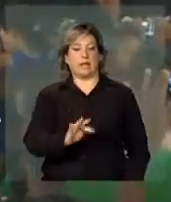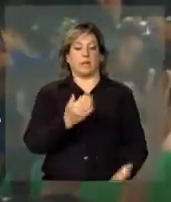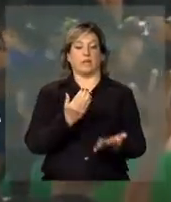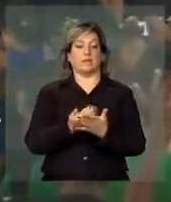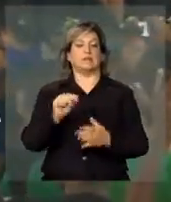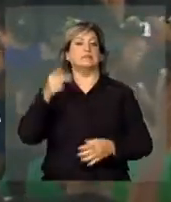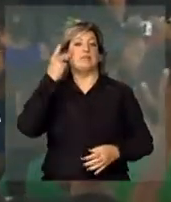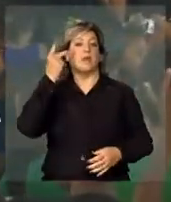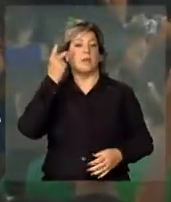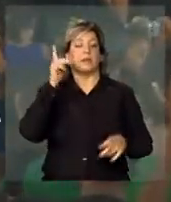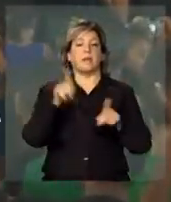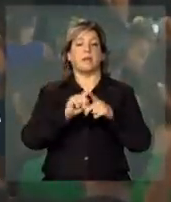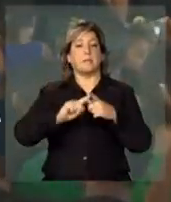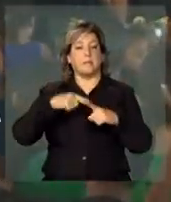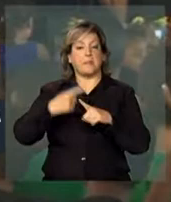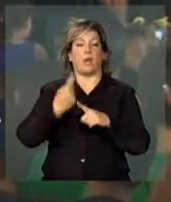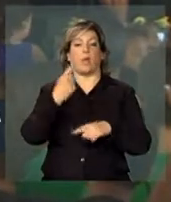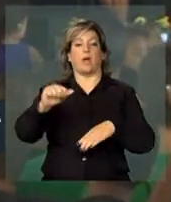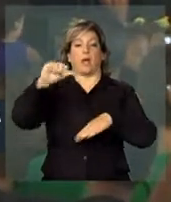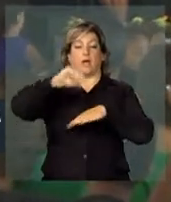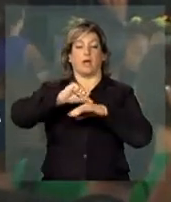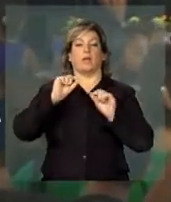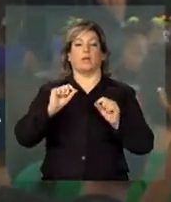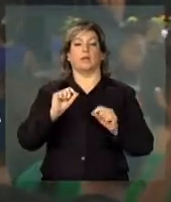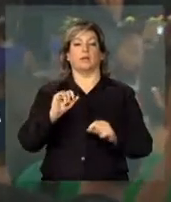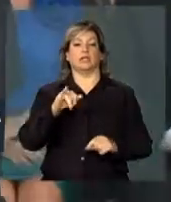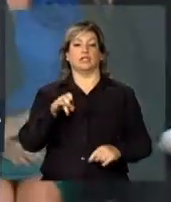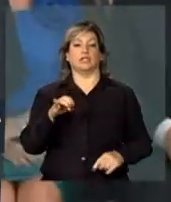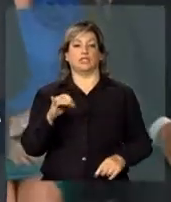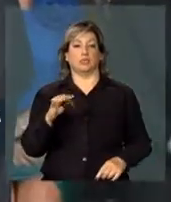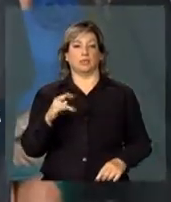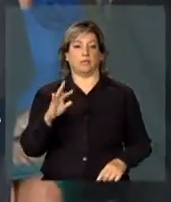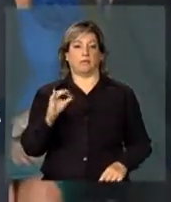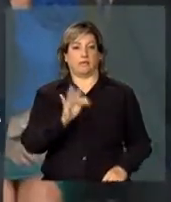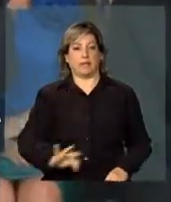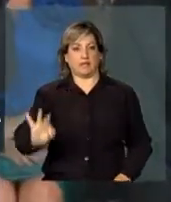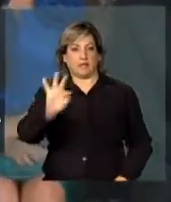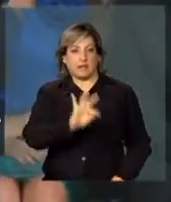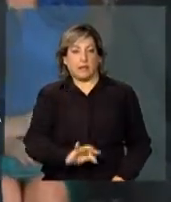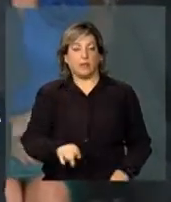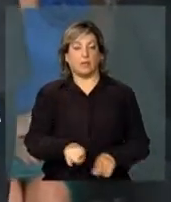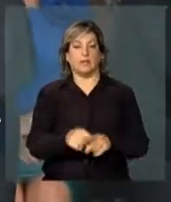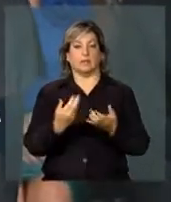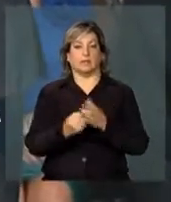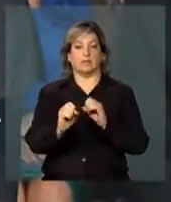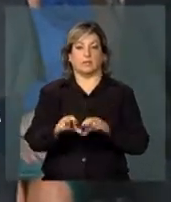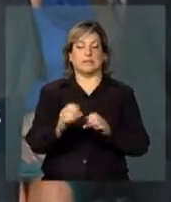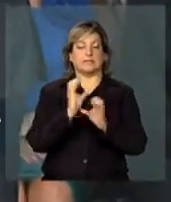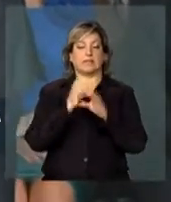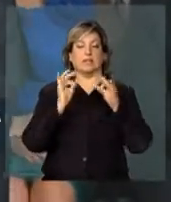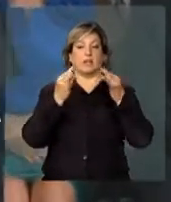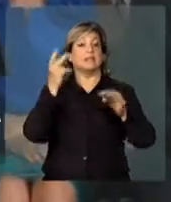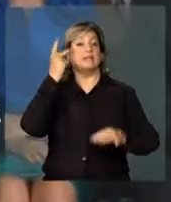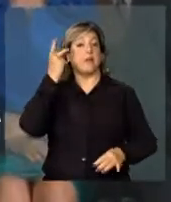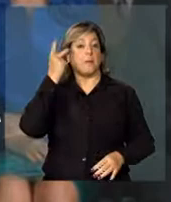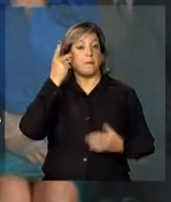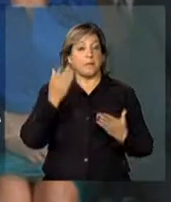de mais um campus do Instituto Federal de Educação, Ciência e Tecnologia de São Paulo.